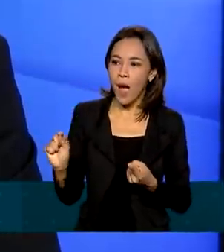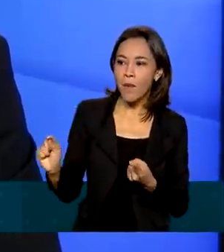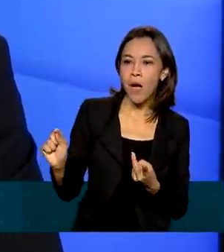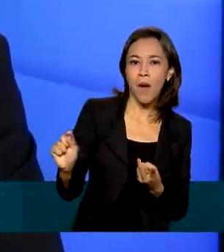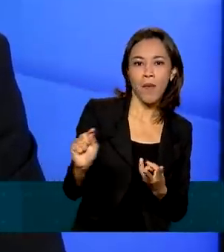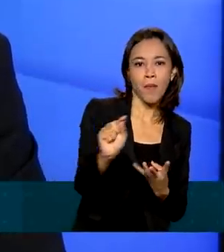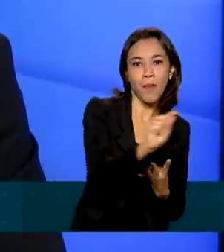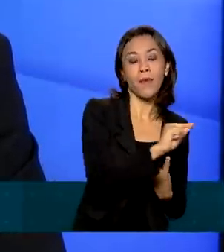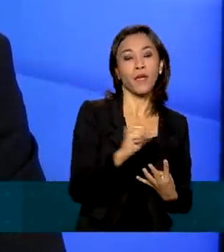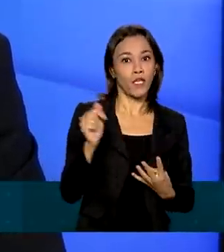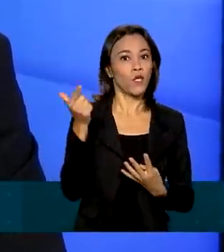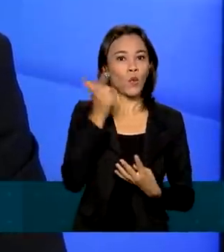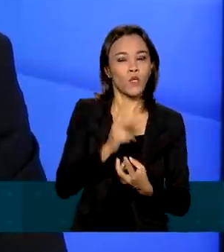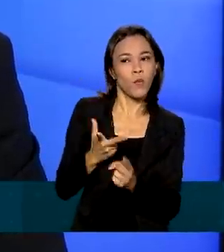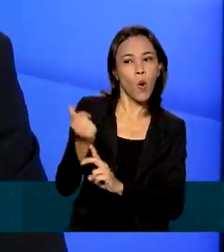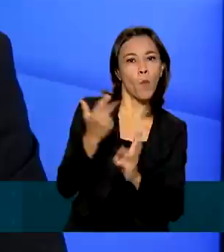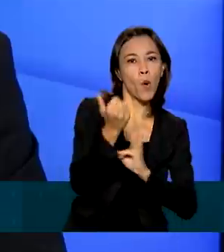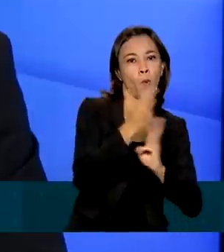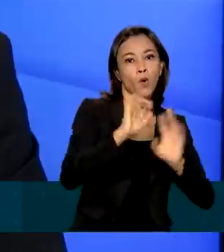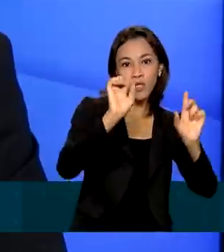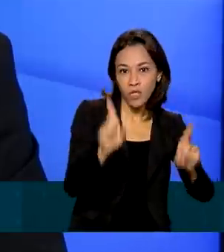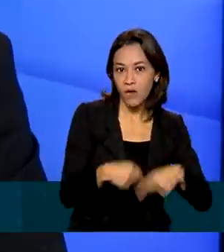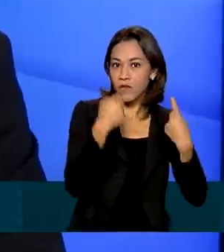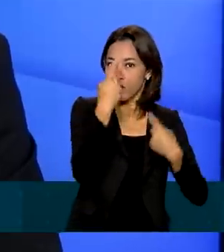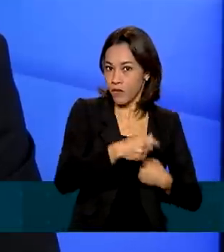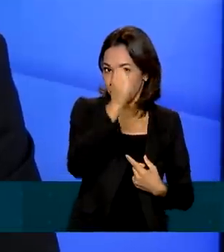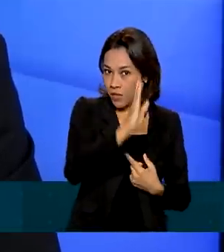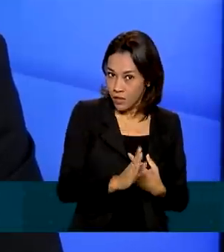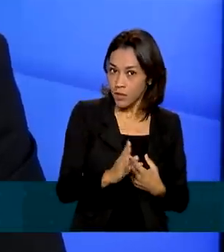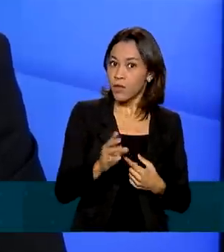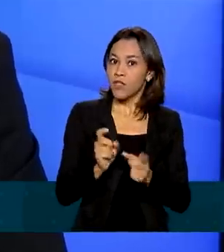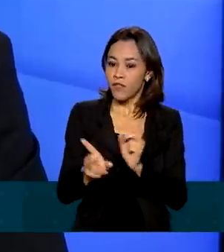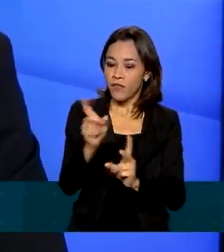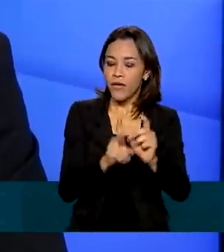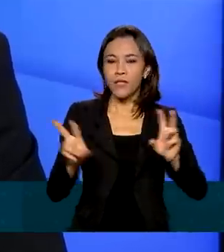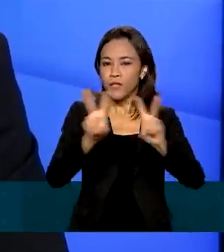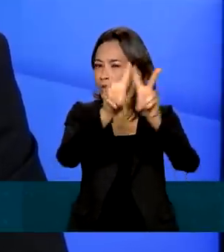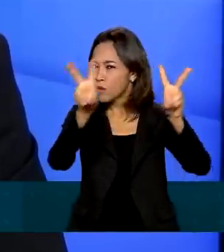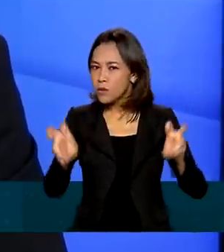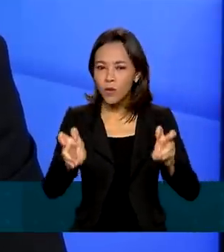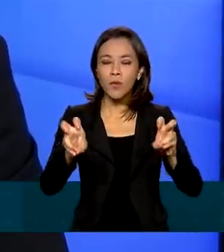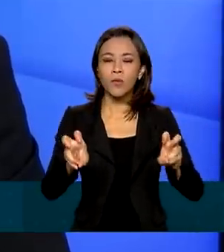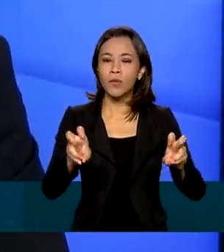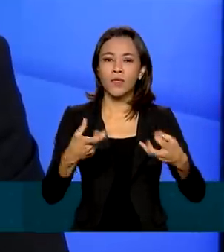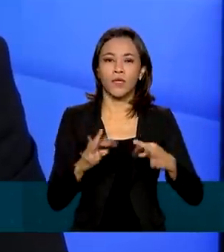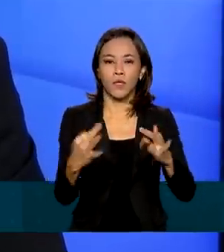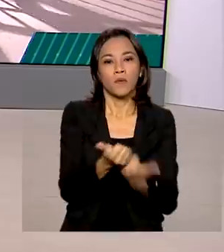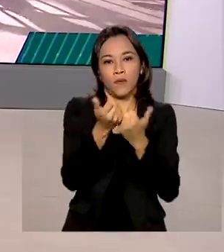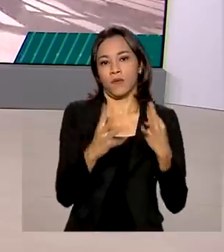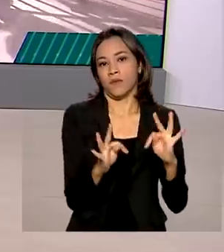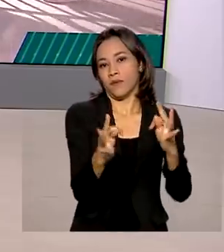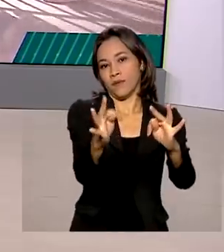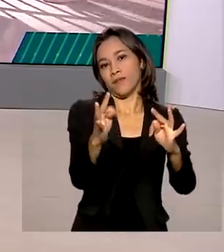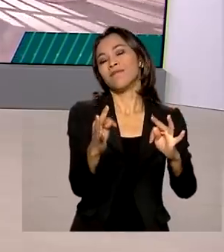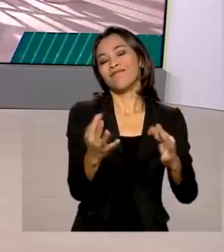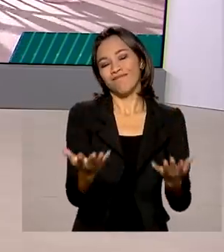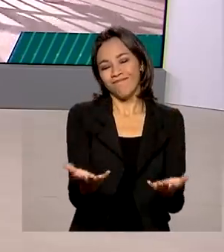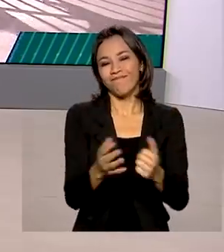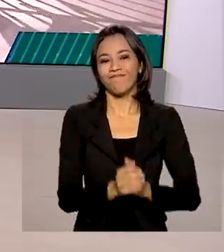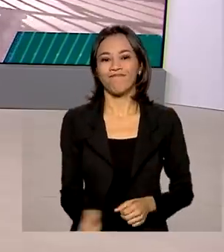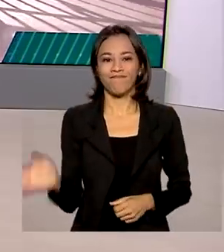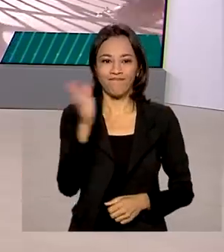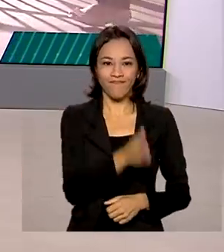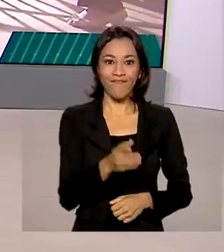superar os desafios nacionais e de mercado associados à tecnologia assistiva. A